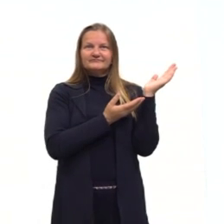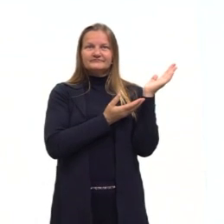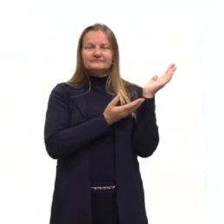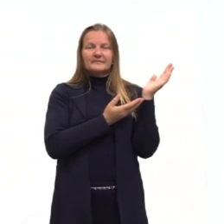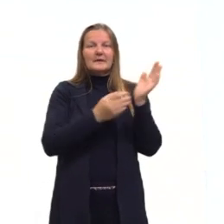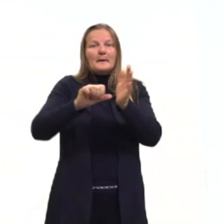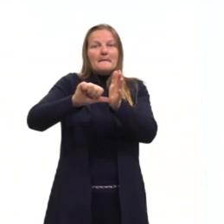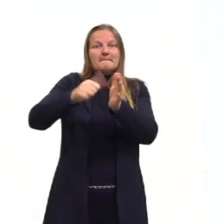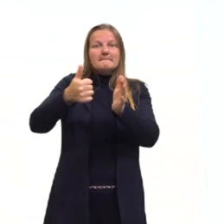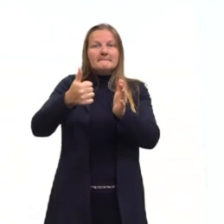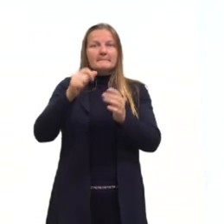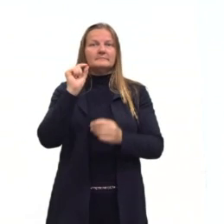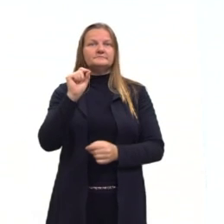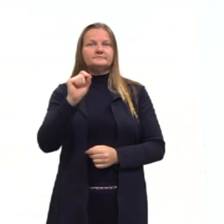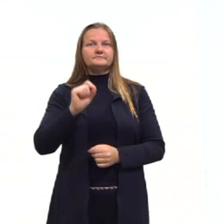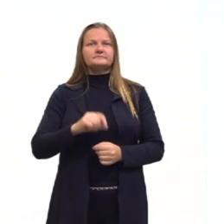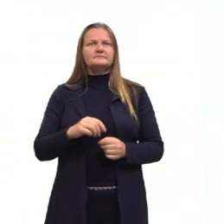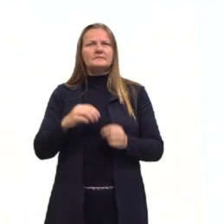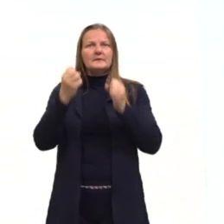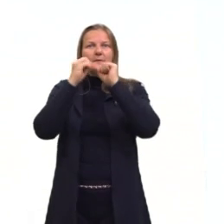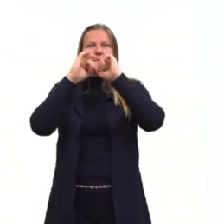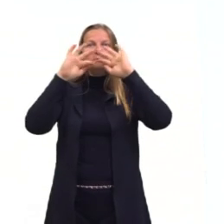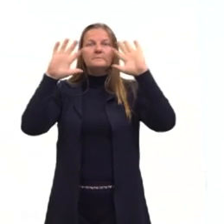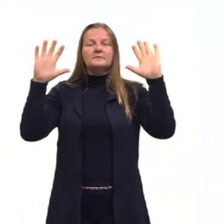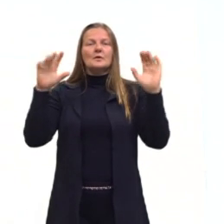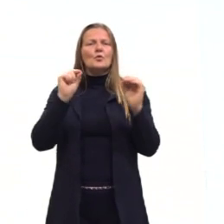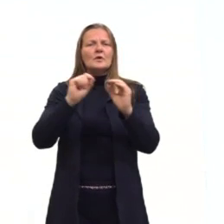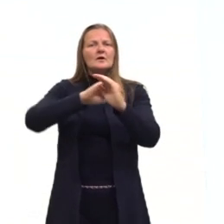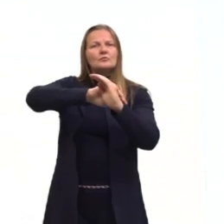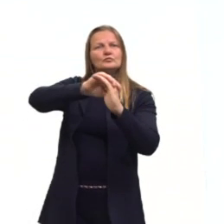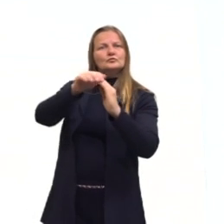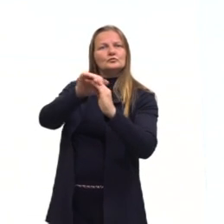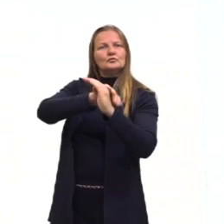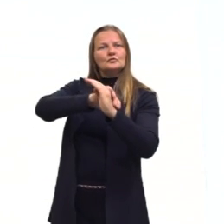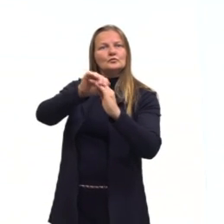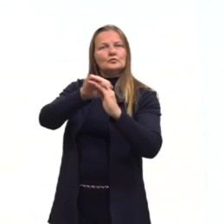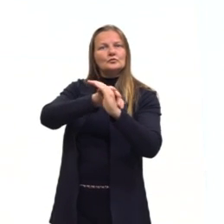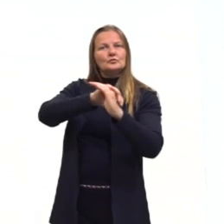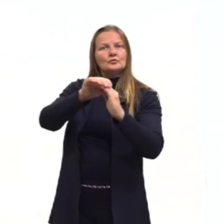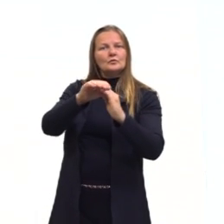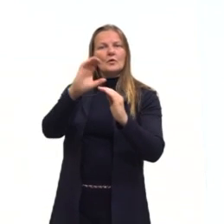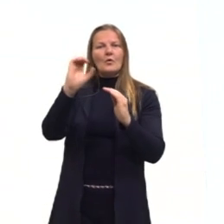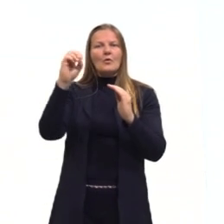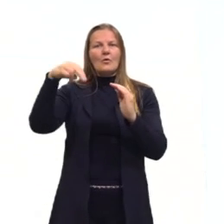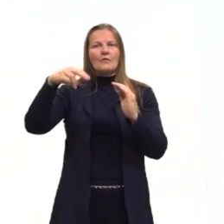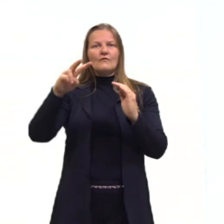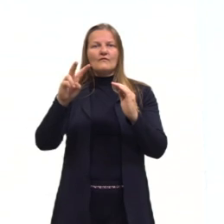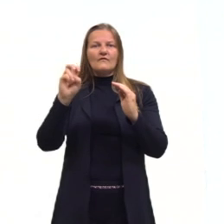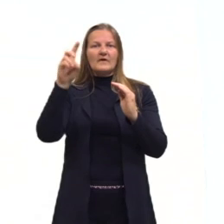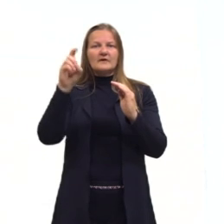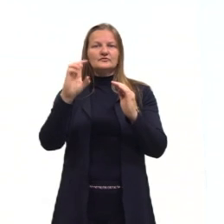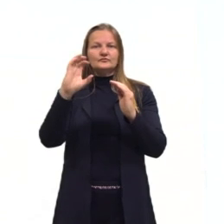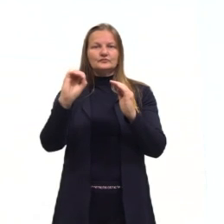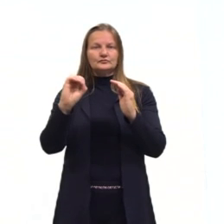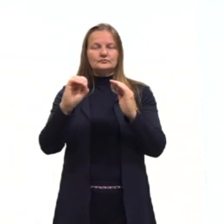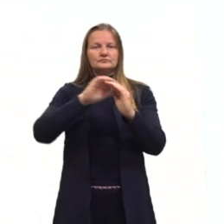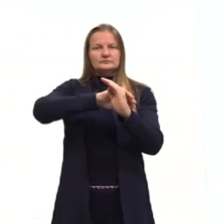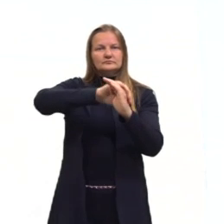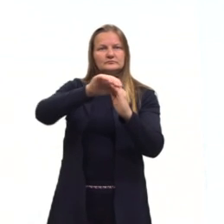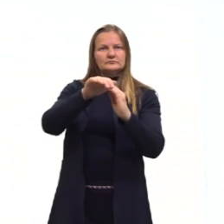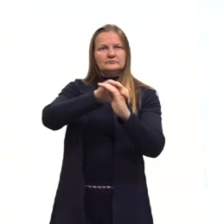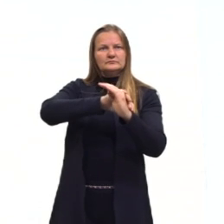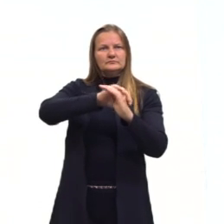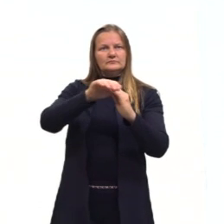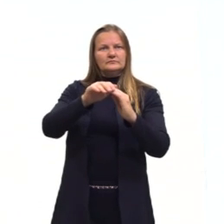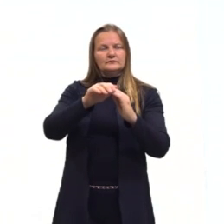Primeiro, para a gente compreender melhor, nós vamos ver o que são os poliedros convexos. A gente pode representar então